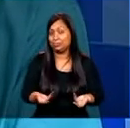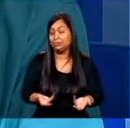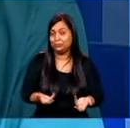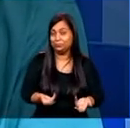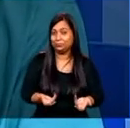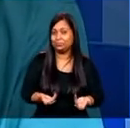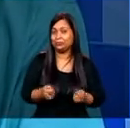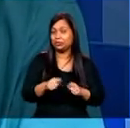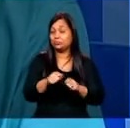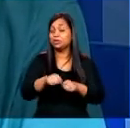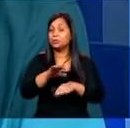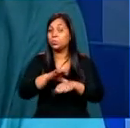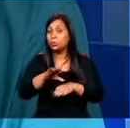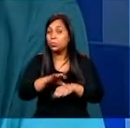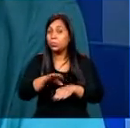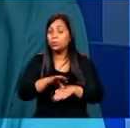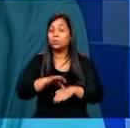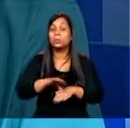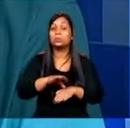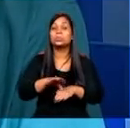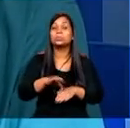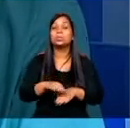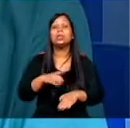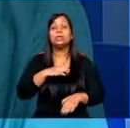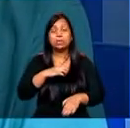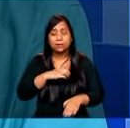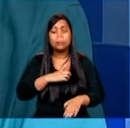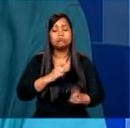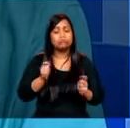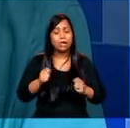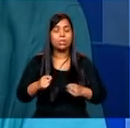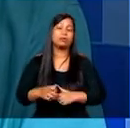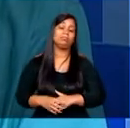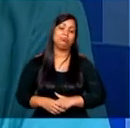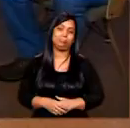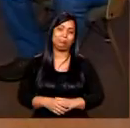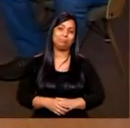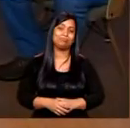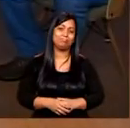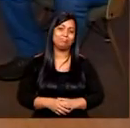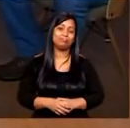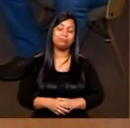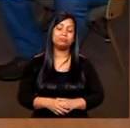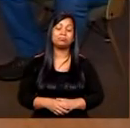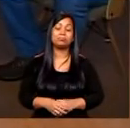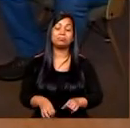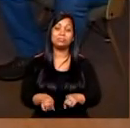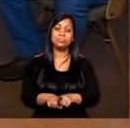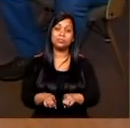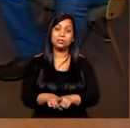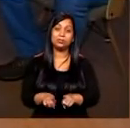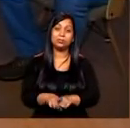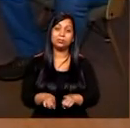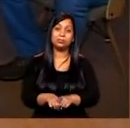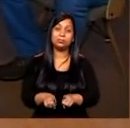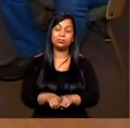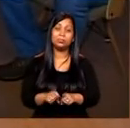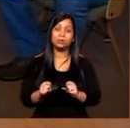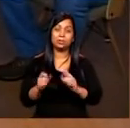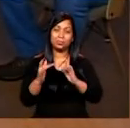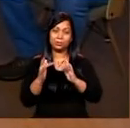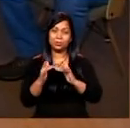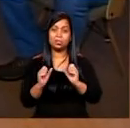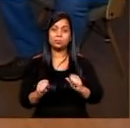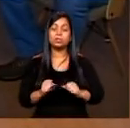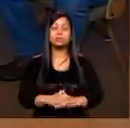fazer um curso, que existem possibilidades. E aí, passa o contato,